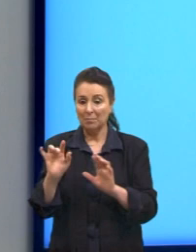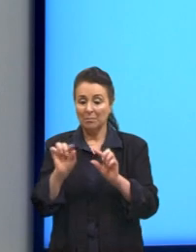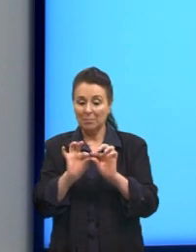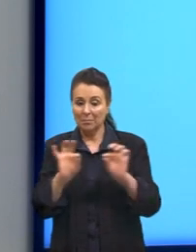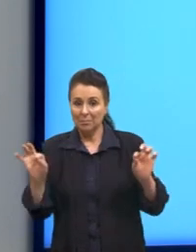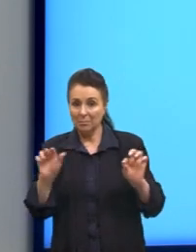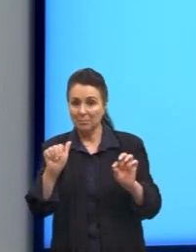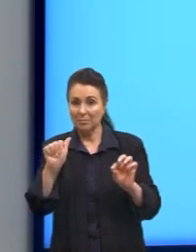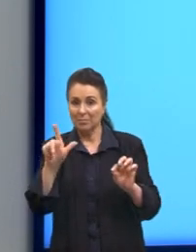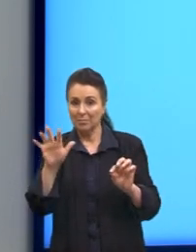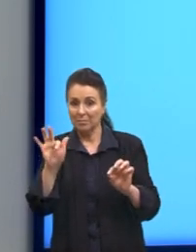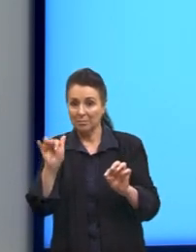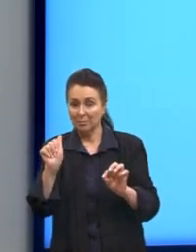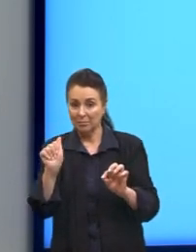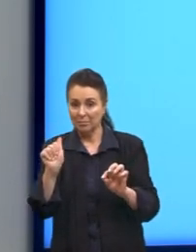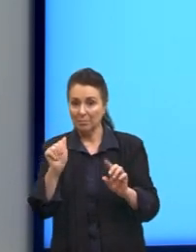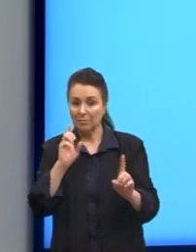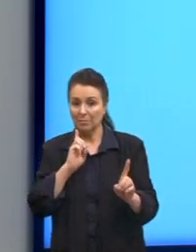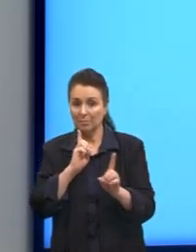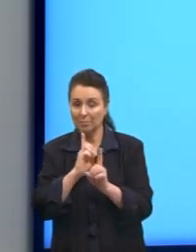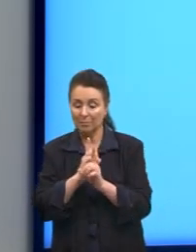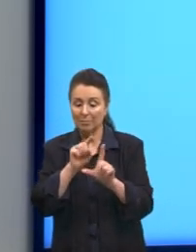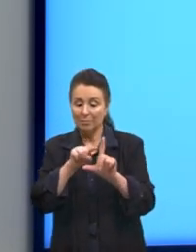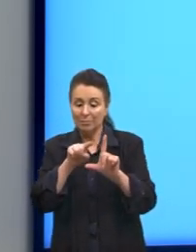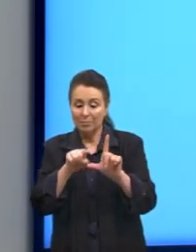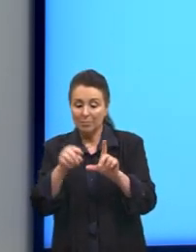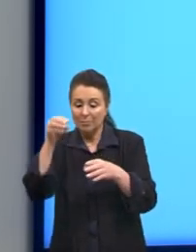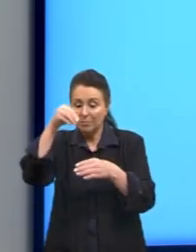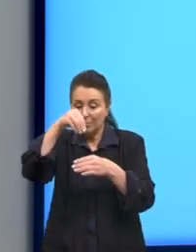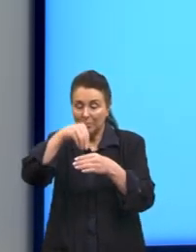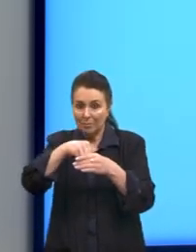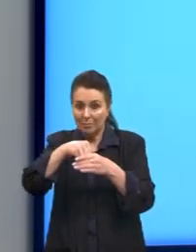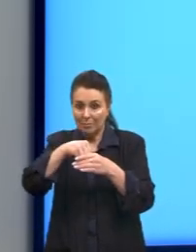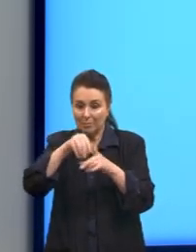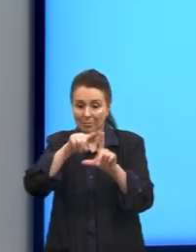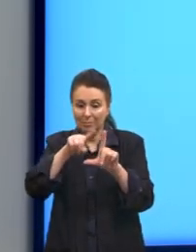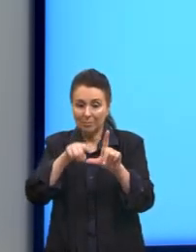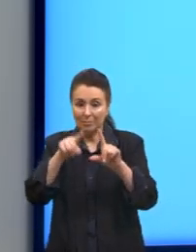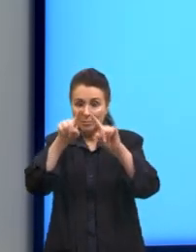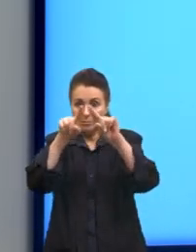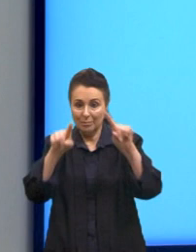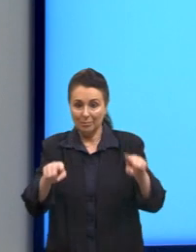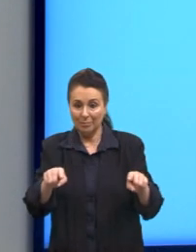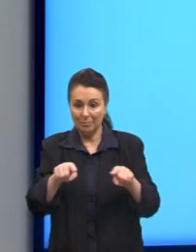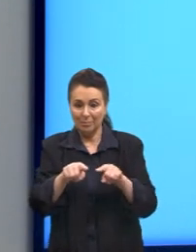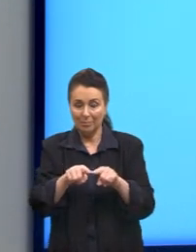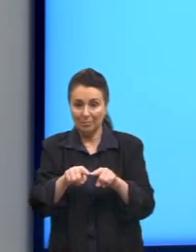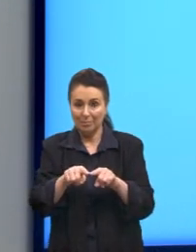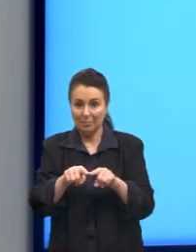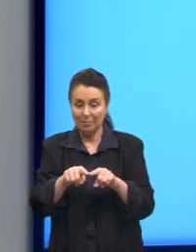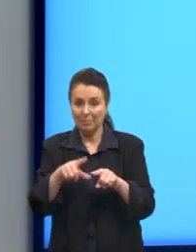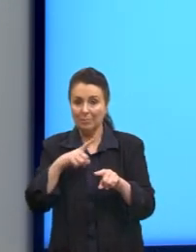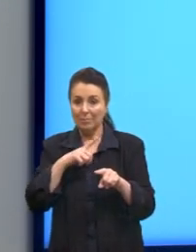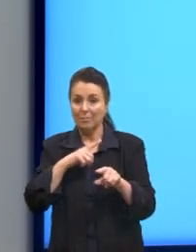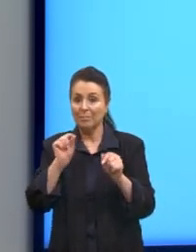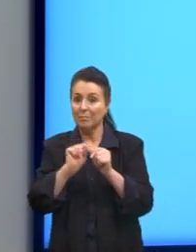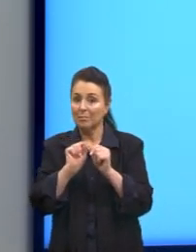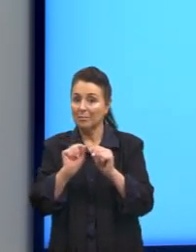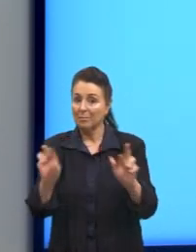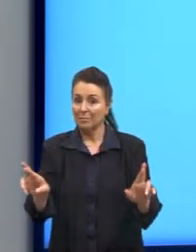descobrir a medida do ângulozinho interno desse triângulo. E aí, a gente traz uma relação.